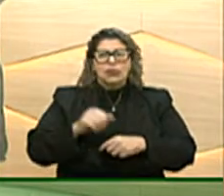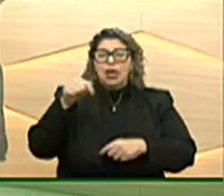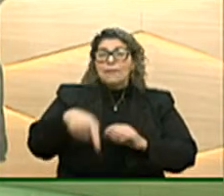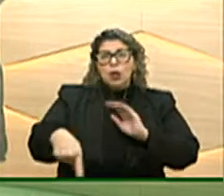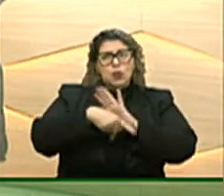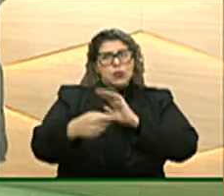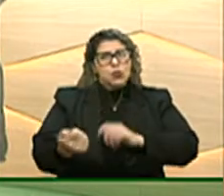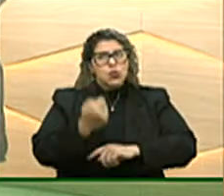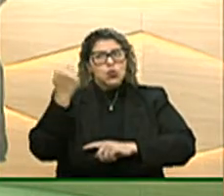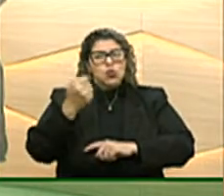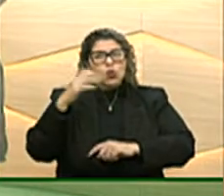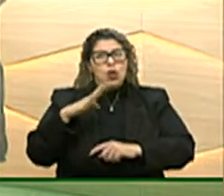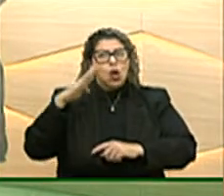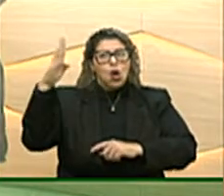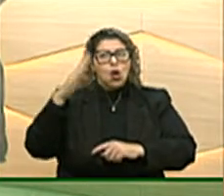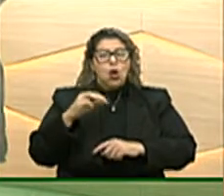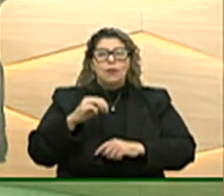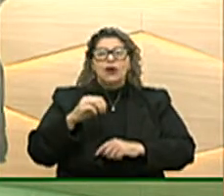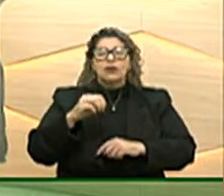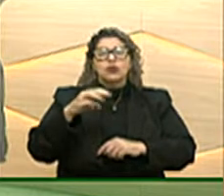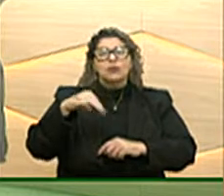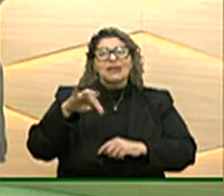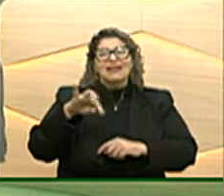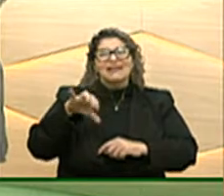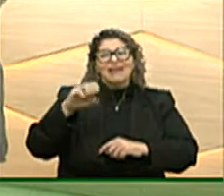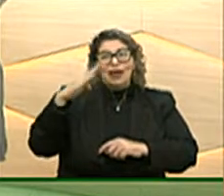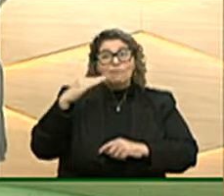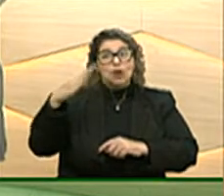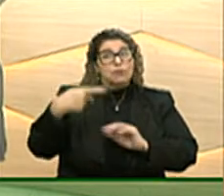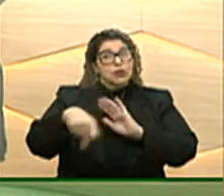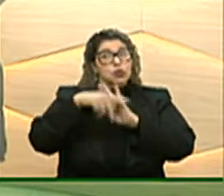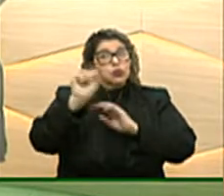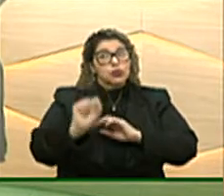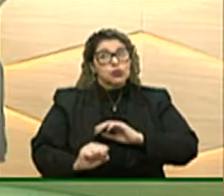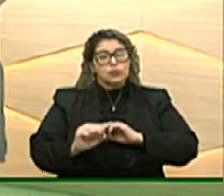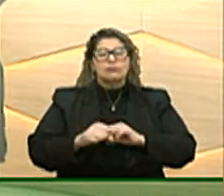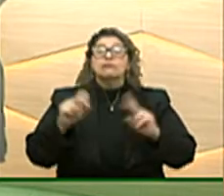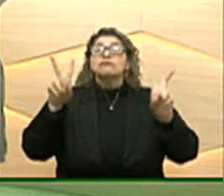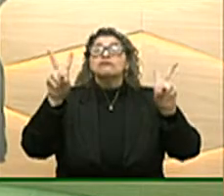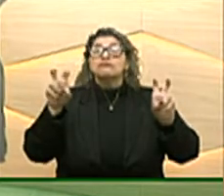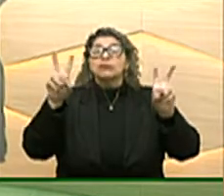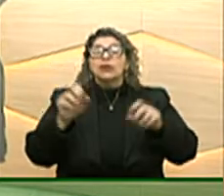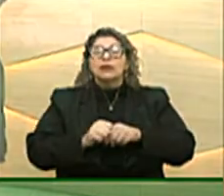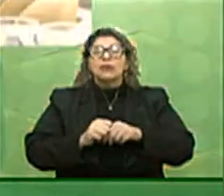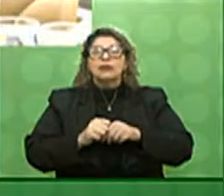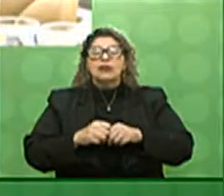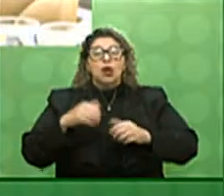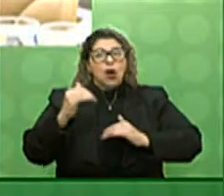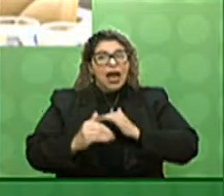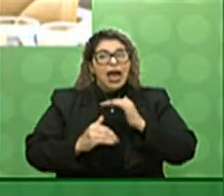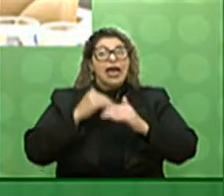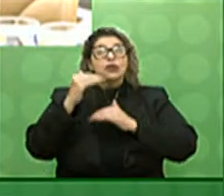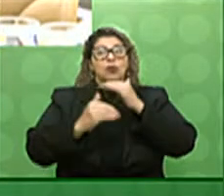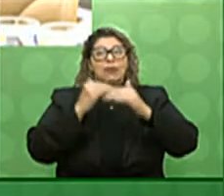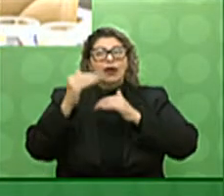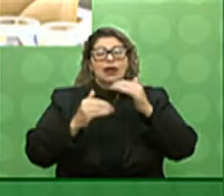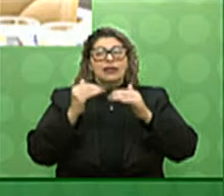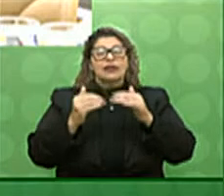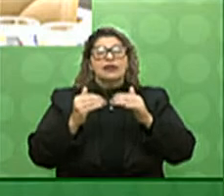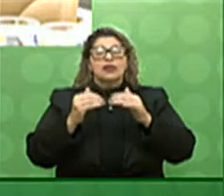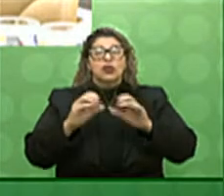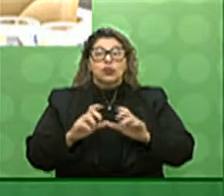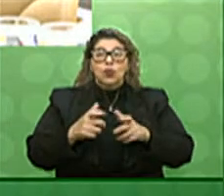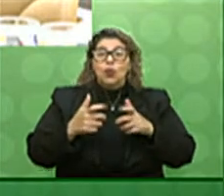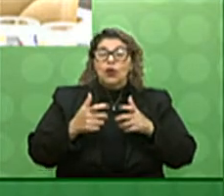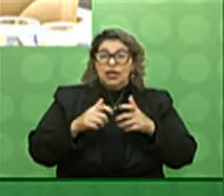gaúcho o Comando Militar do Sul. O tema da sua palestra hoje é a retomada do crescimento pós-Covid